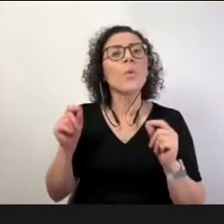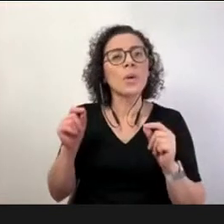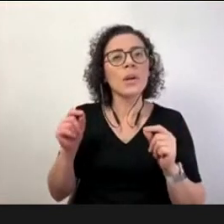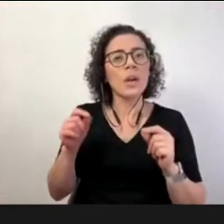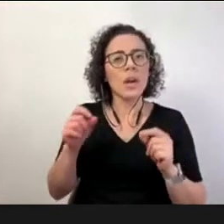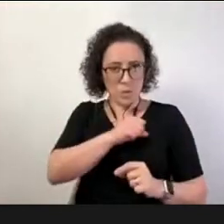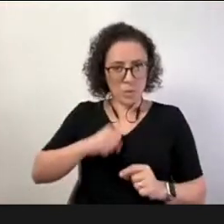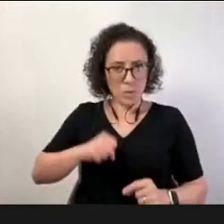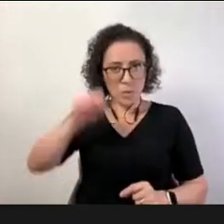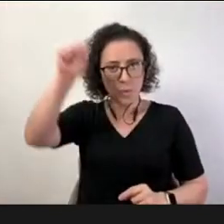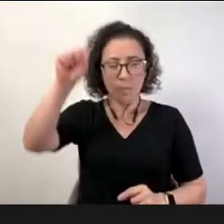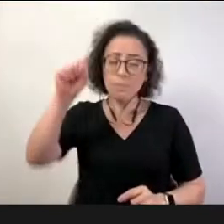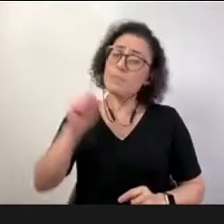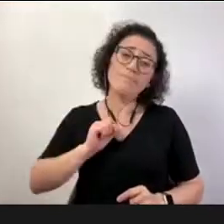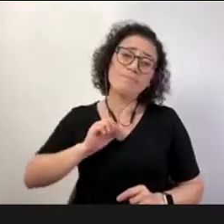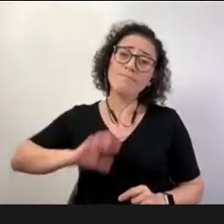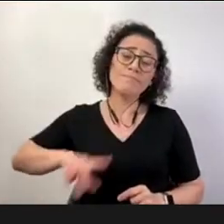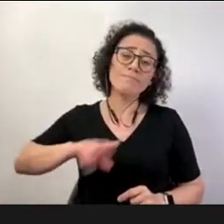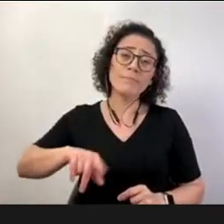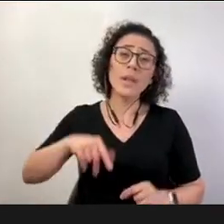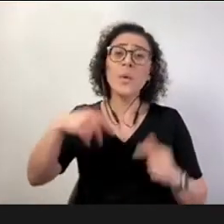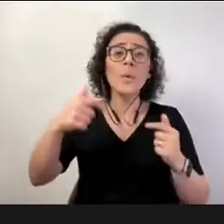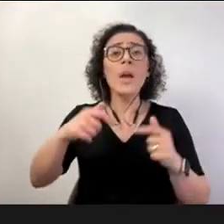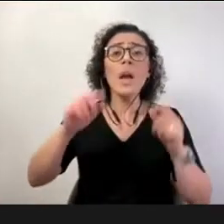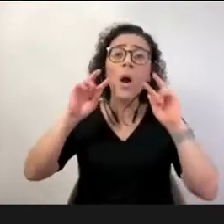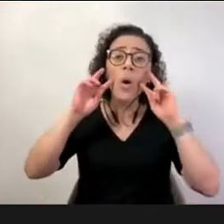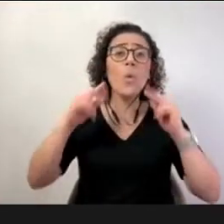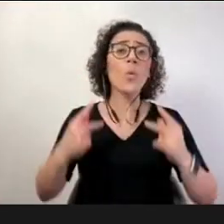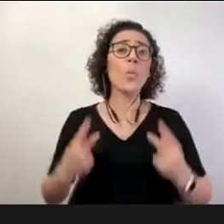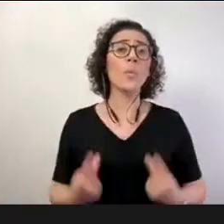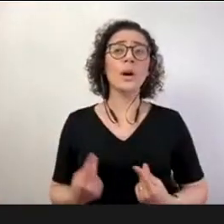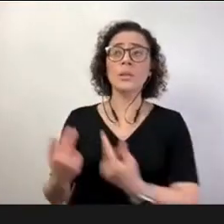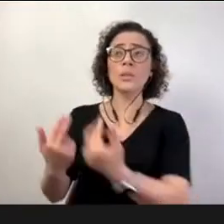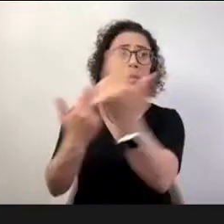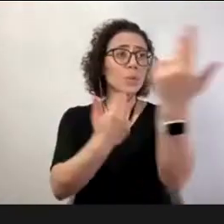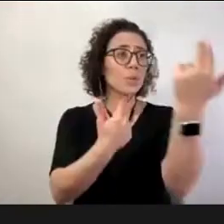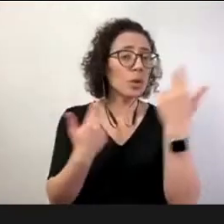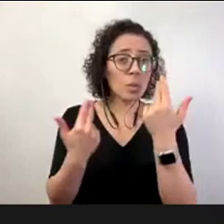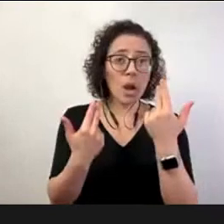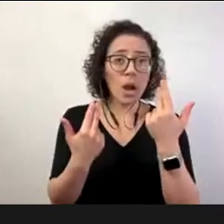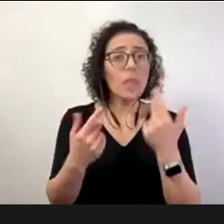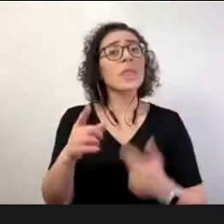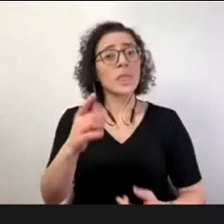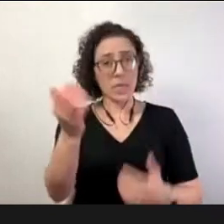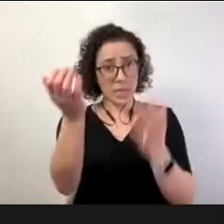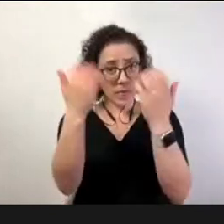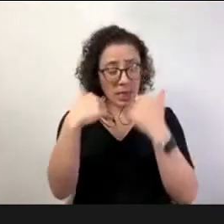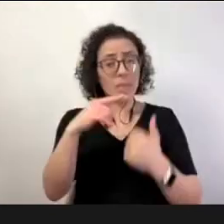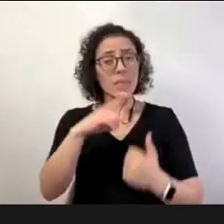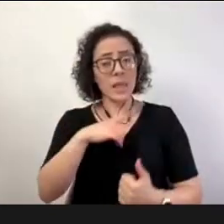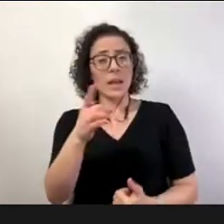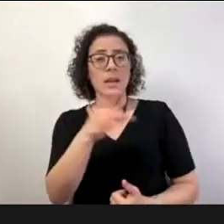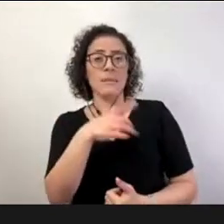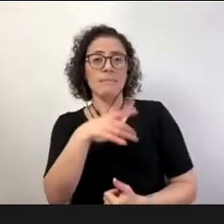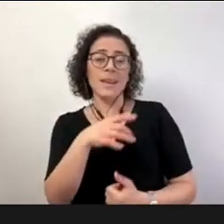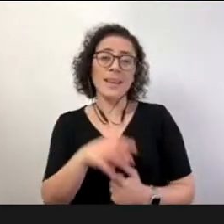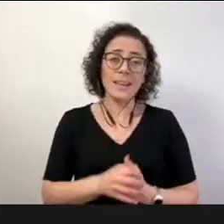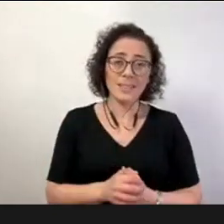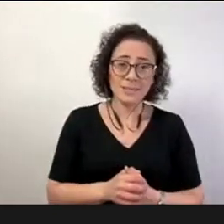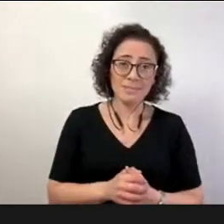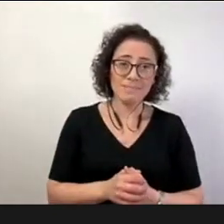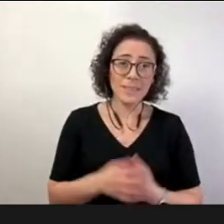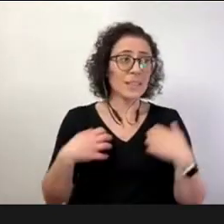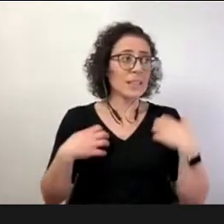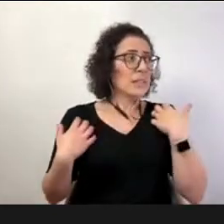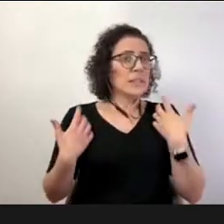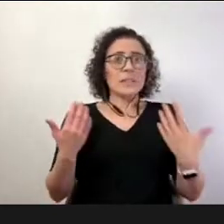tá ali exercendo a sua condição humana em meio ao medo em meio às inseguranças em meio a incertezas né então foi preciso a gente